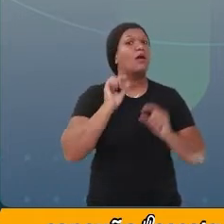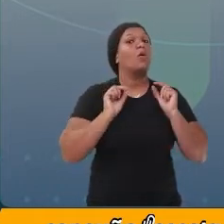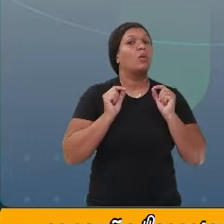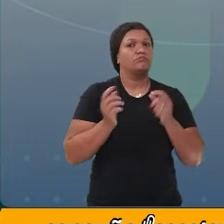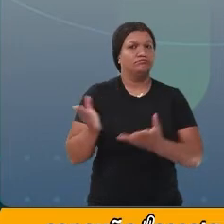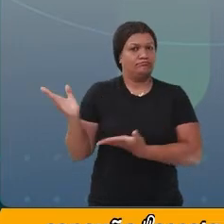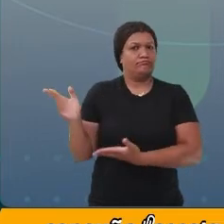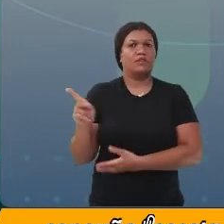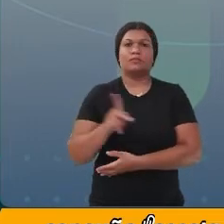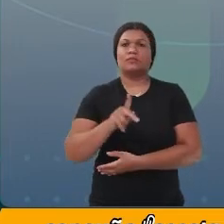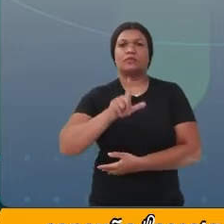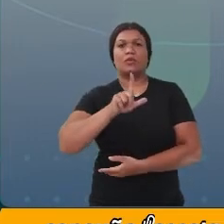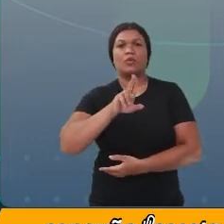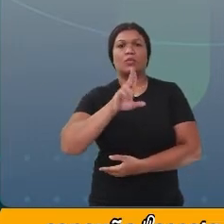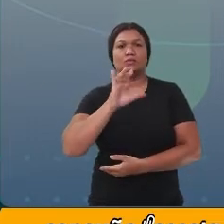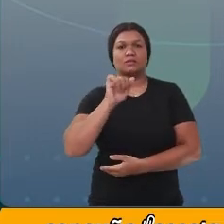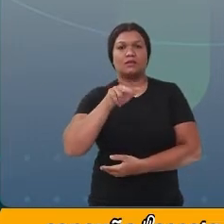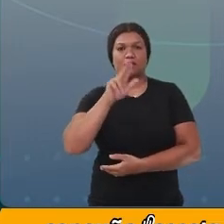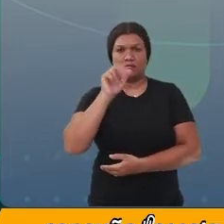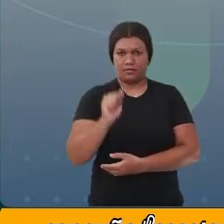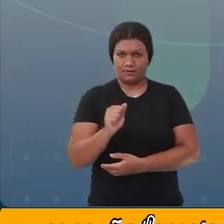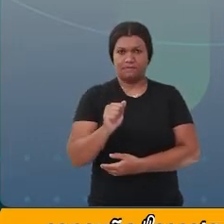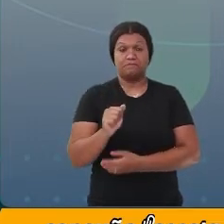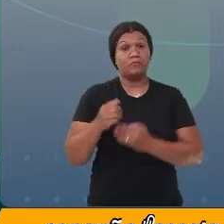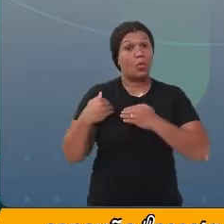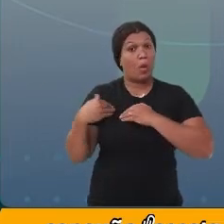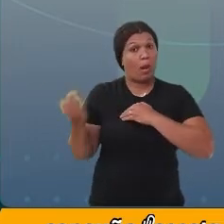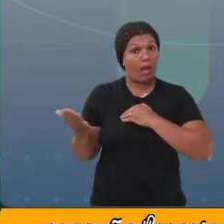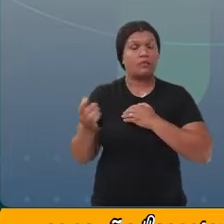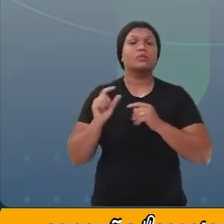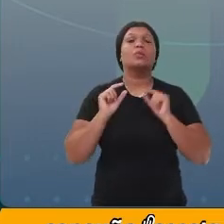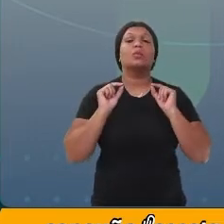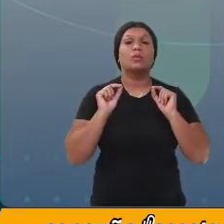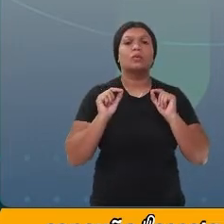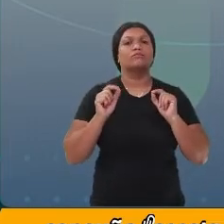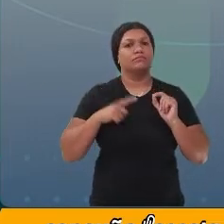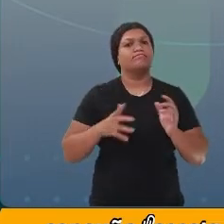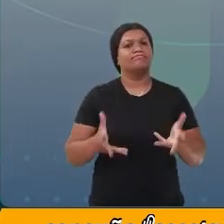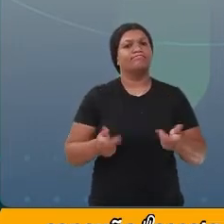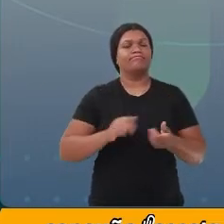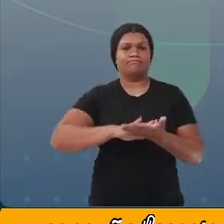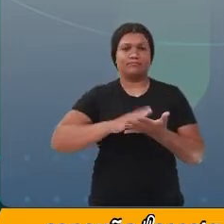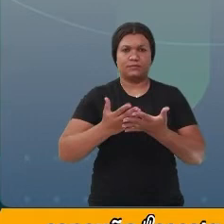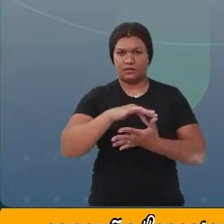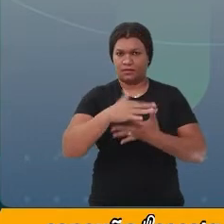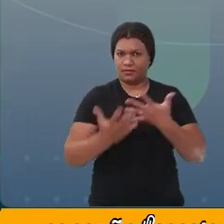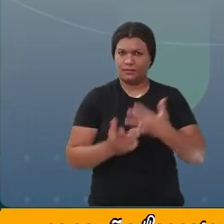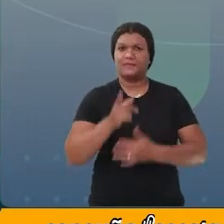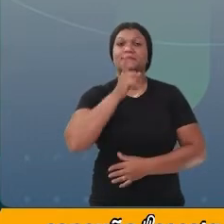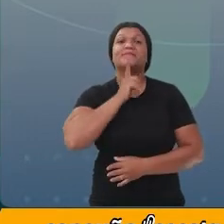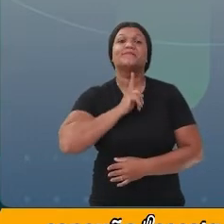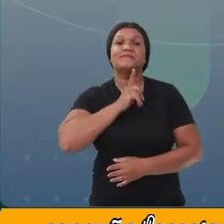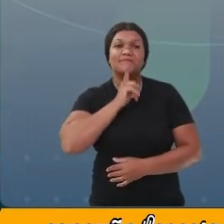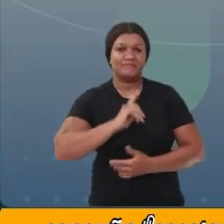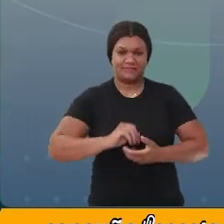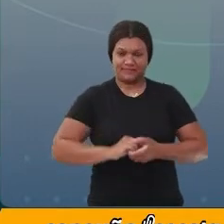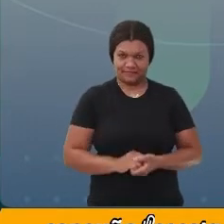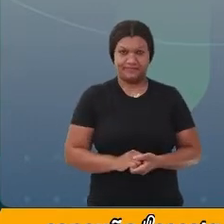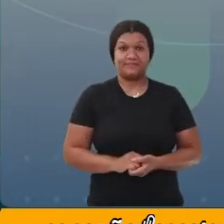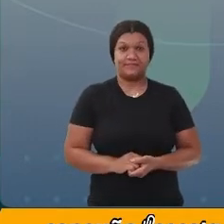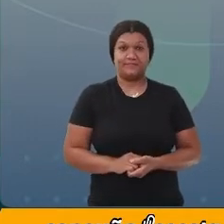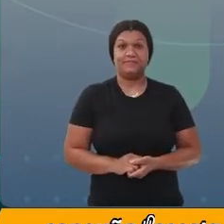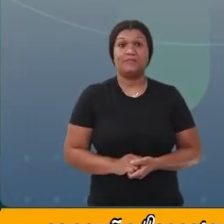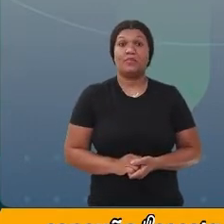eu sou a professora Luciana. Ao meu lado, nossa querida Williane, a intérprete.